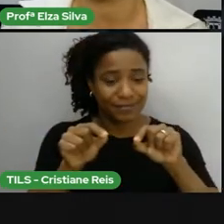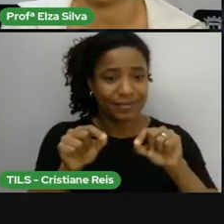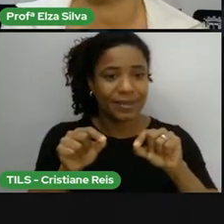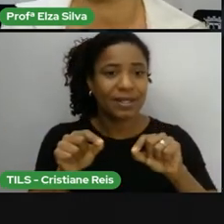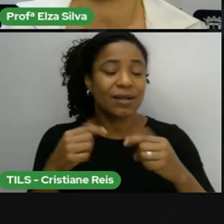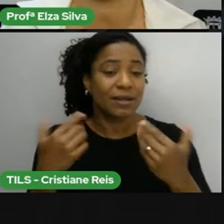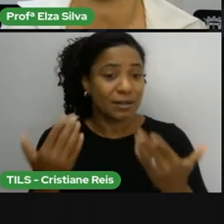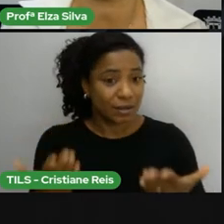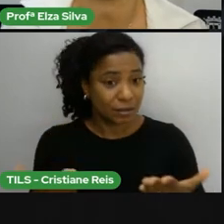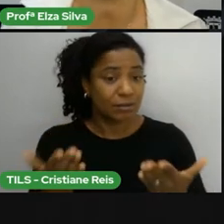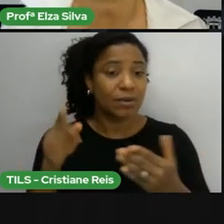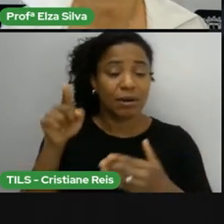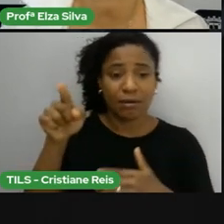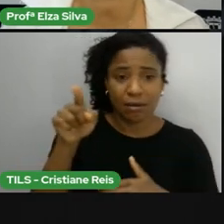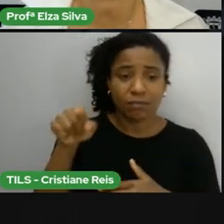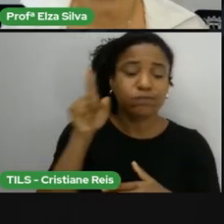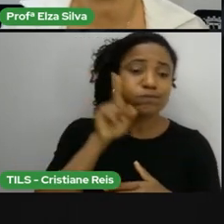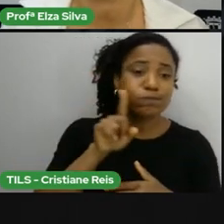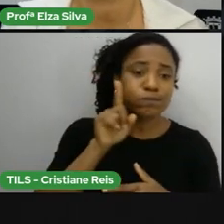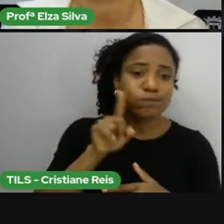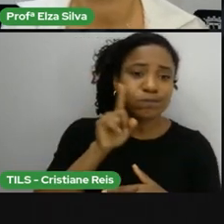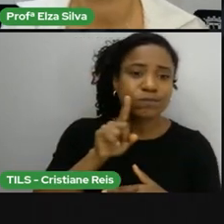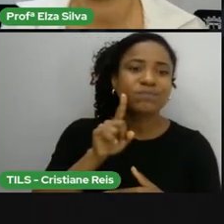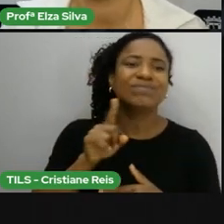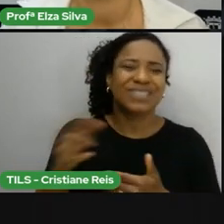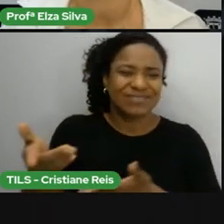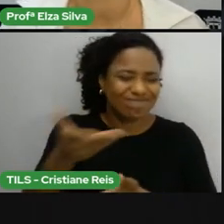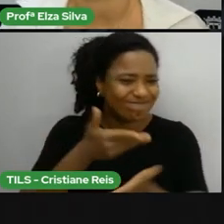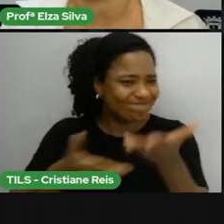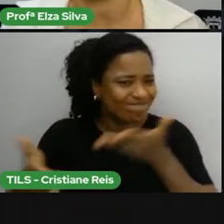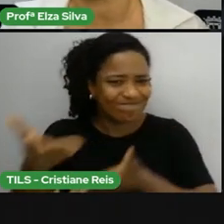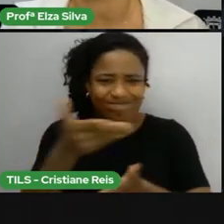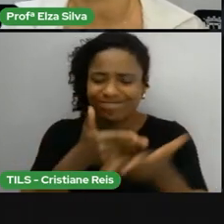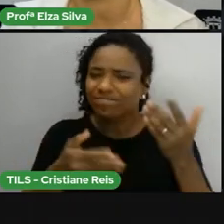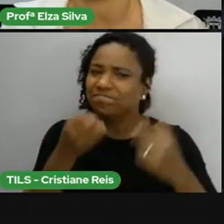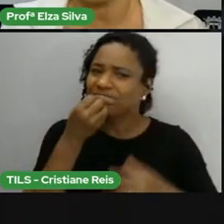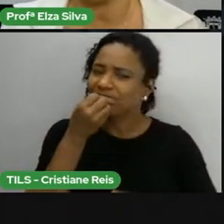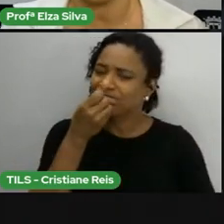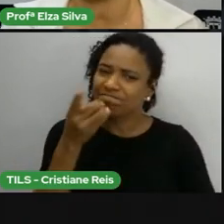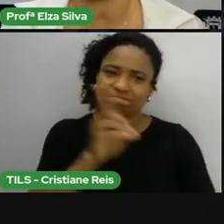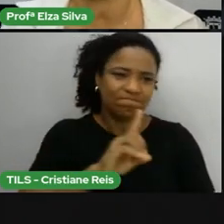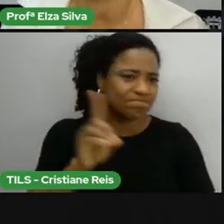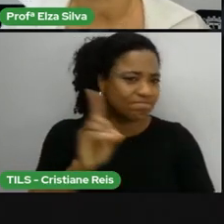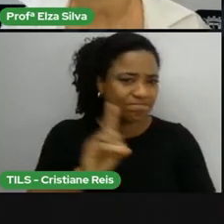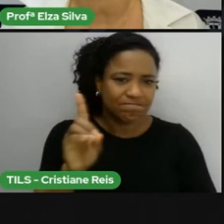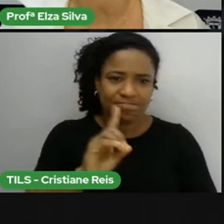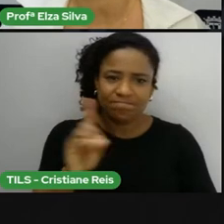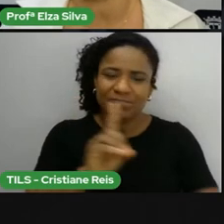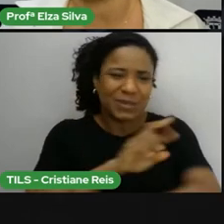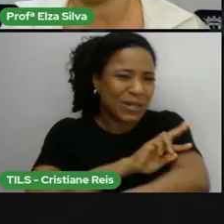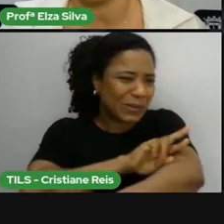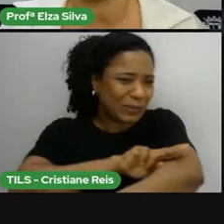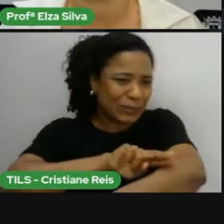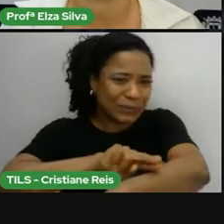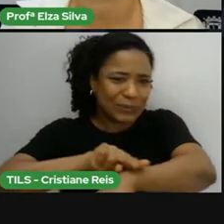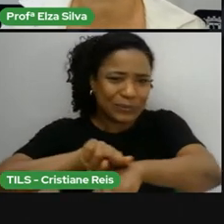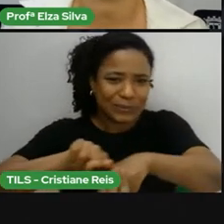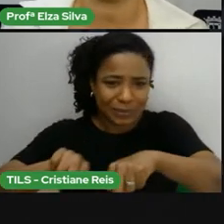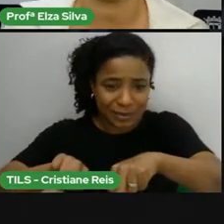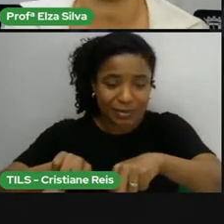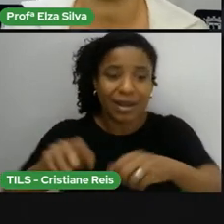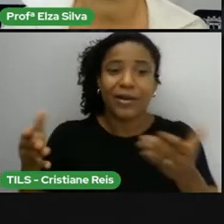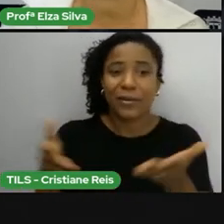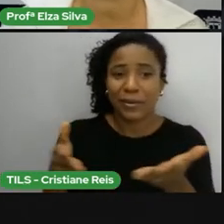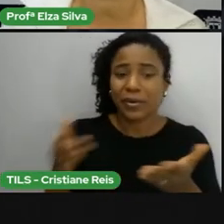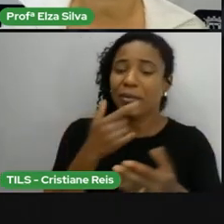relações raciais nos Estados Unidos estão ruins. E piorando cada vez mais, como o exemplo do George